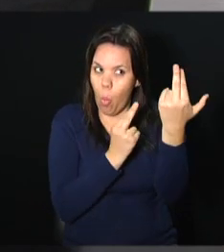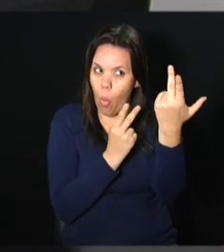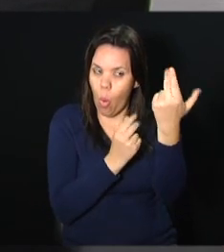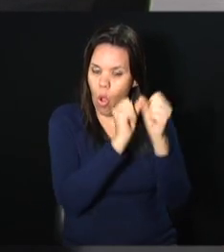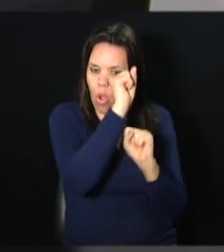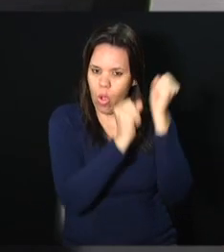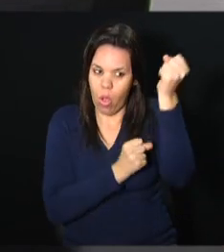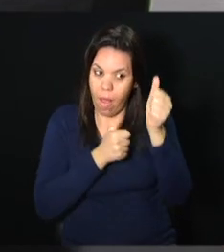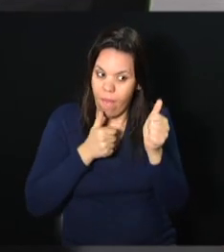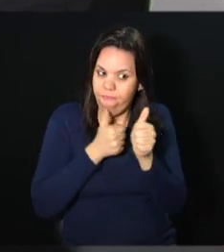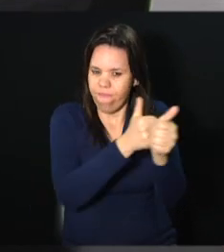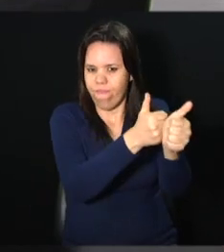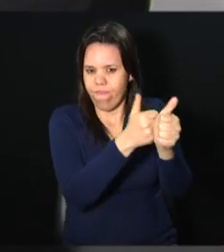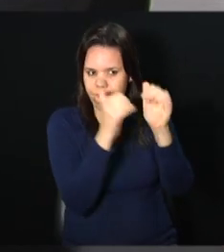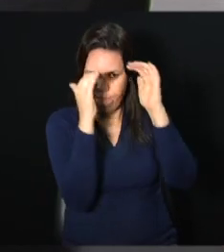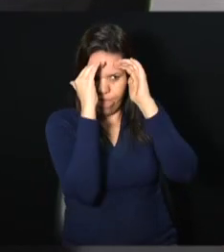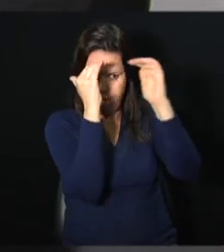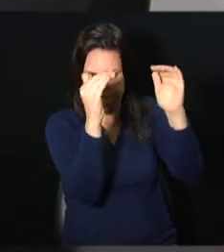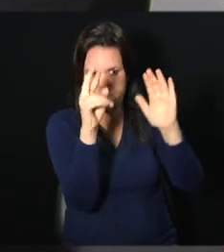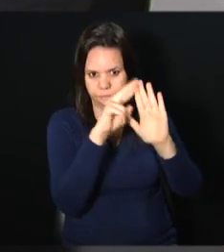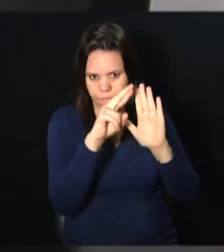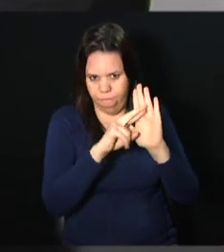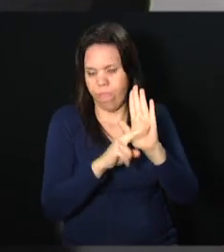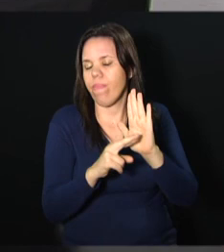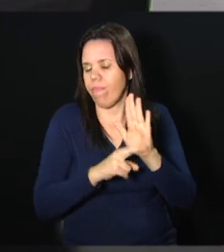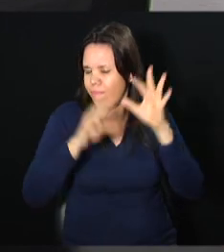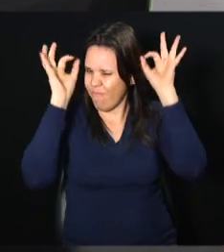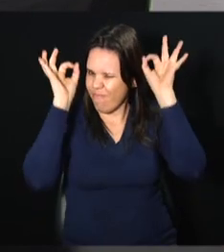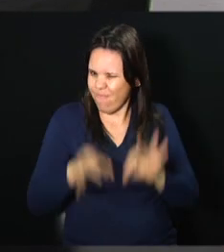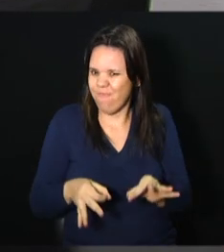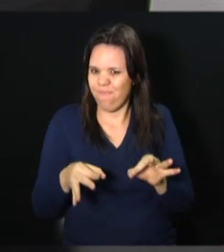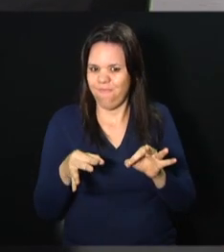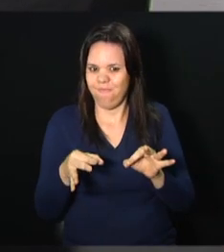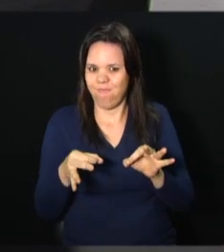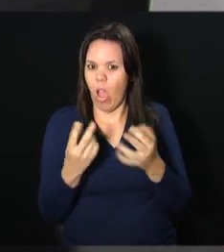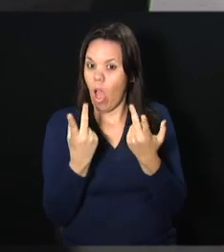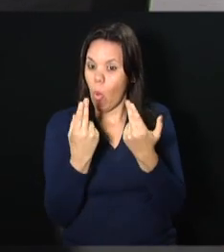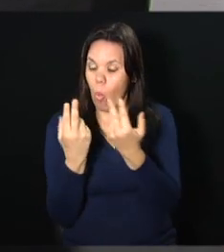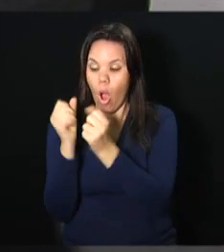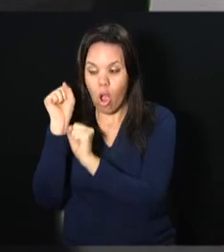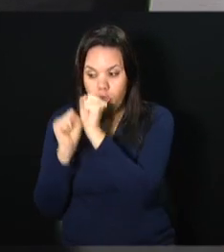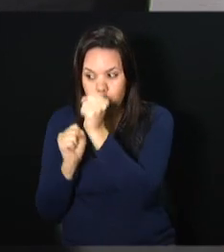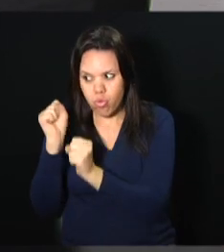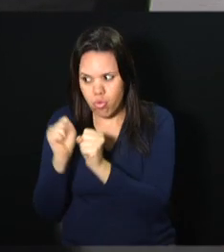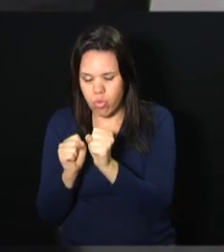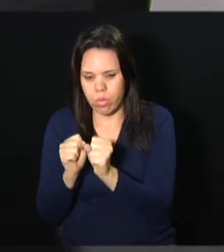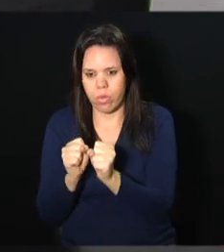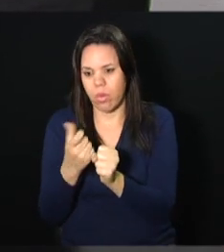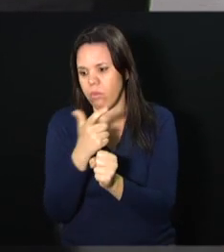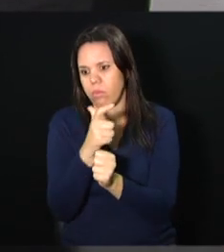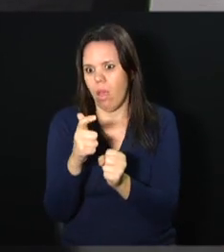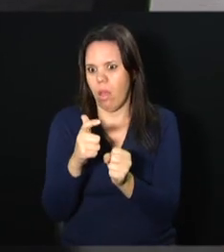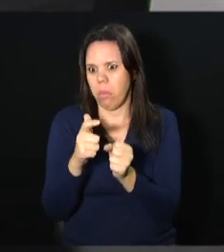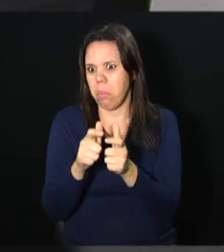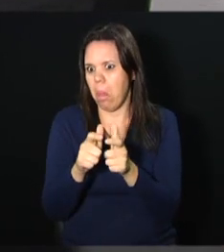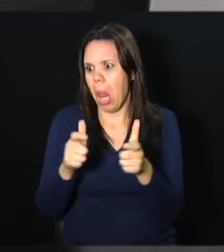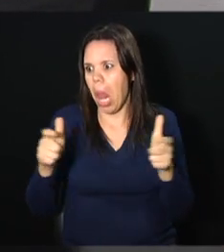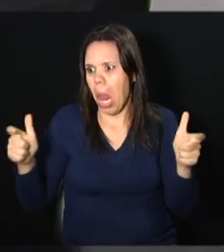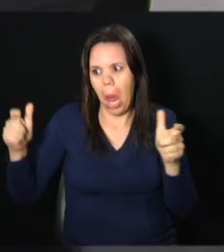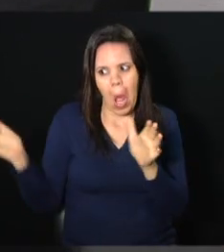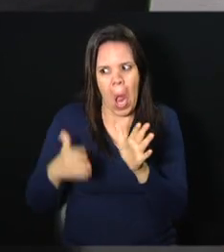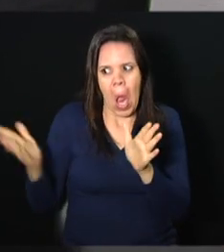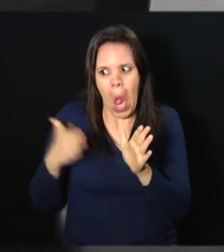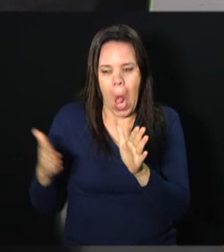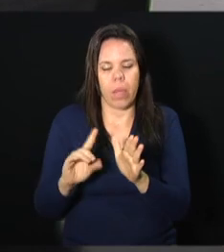nós também seguimos. Então, o que nós fazemos é uma indústria, mas que em vez de ter uma produção em série, tem